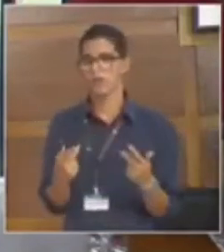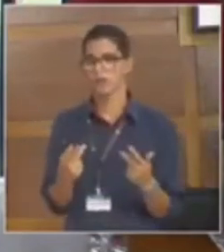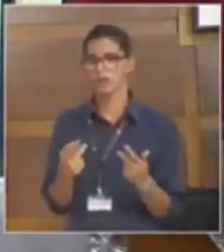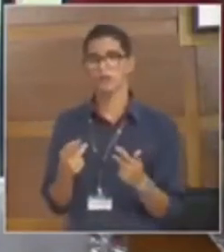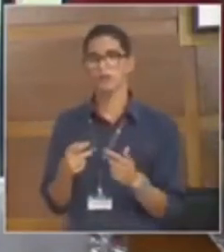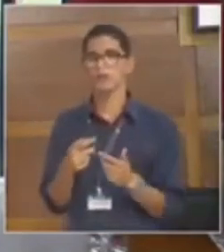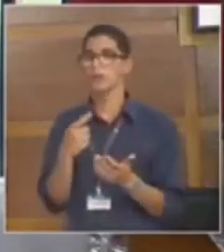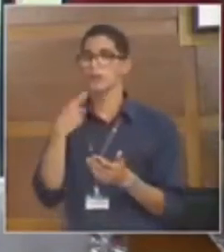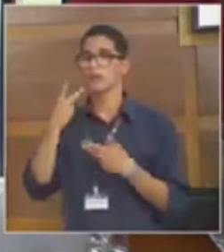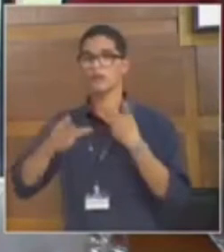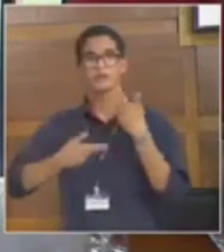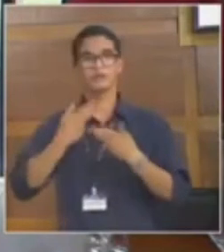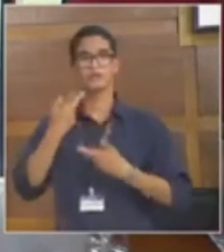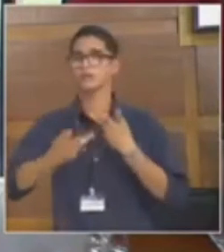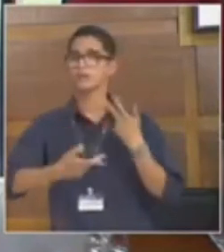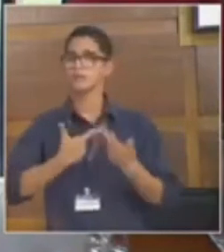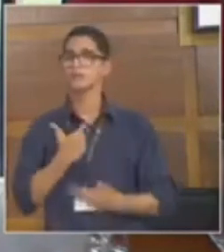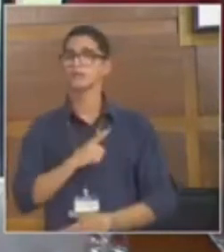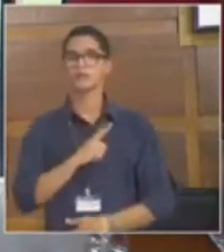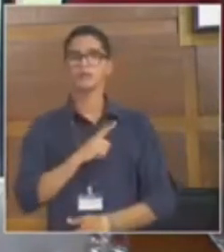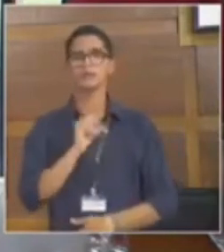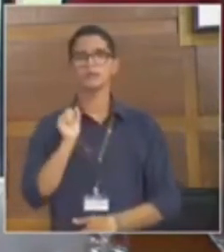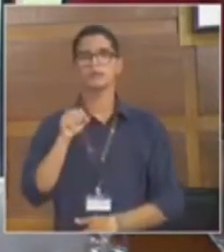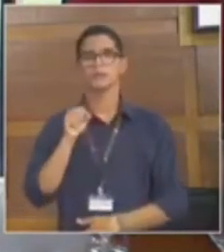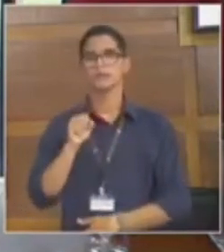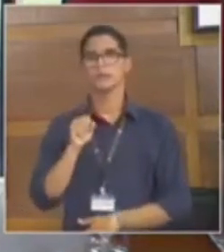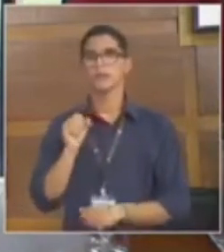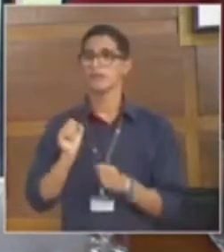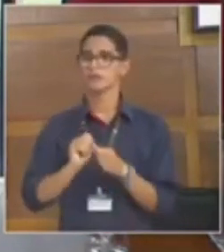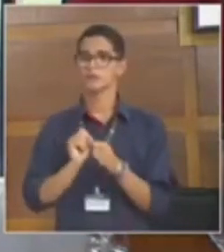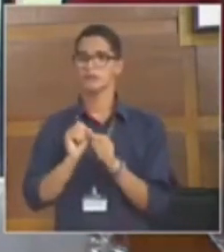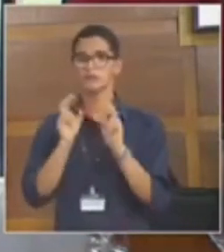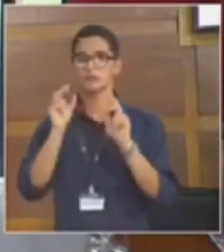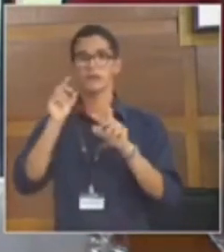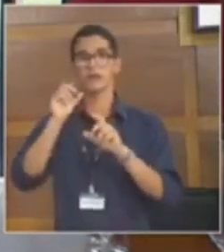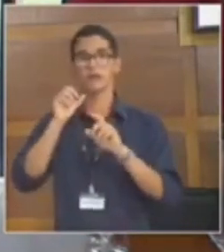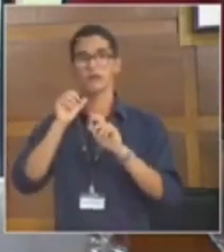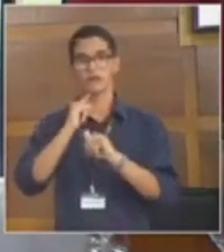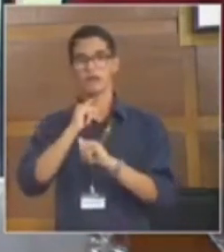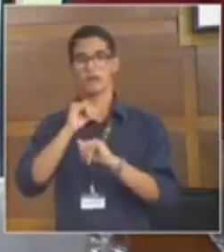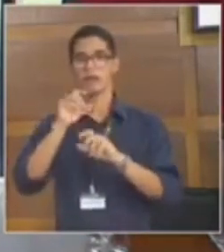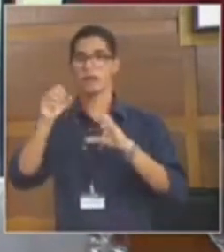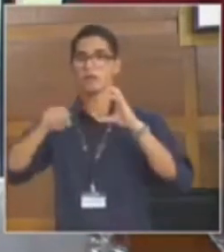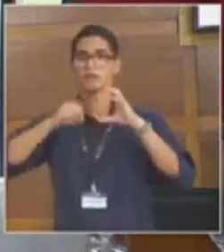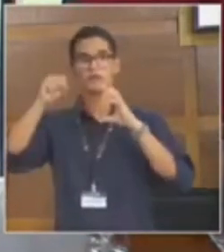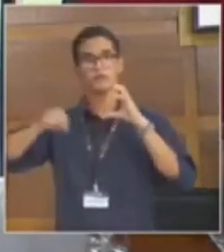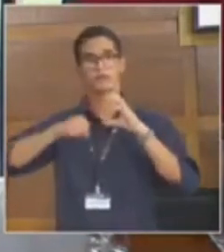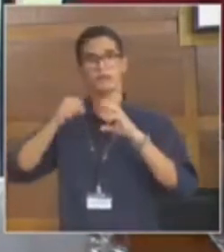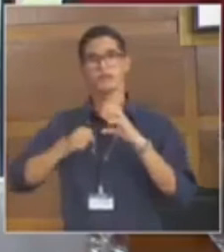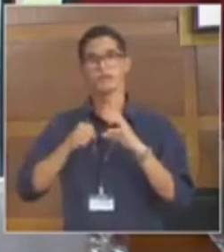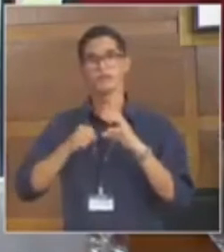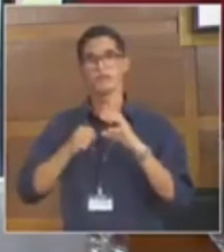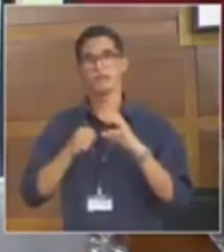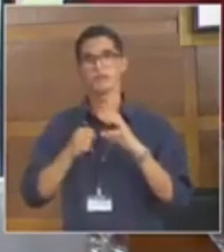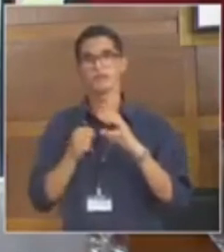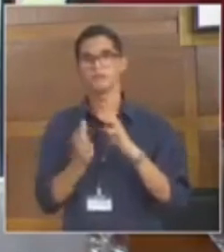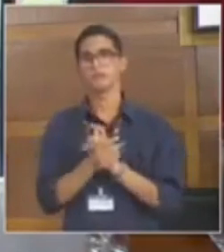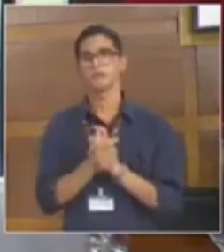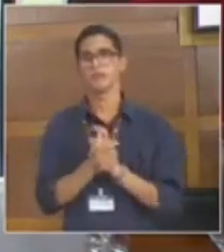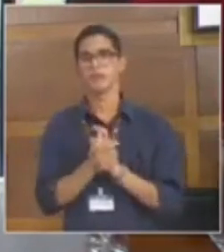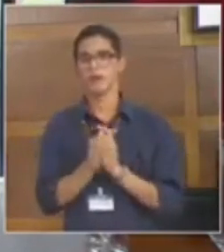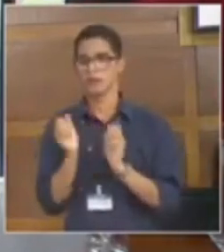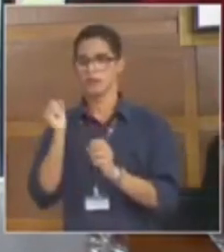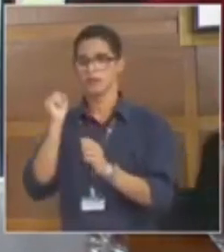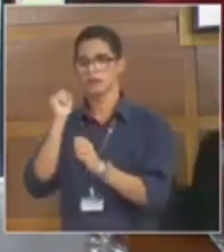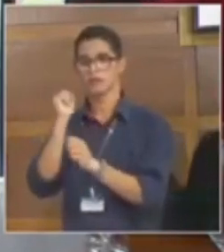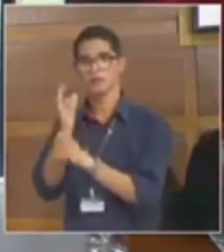mas o diálogo sempre tem que haver. Então, fazer vídeo. Eu gostaria que a Gabriela estivesse aqui. fazer vídeo e